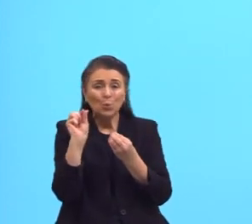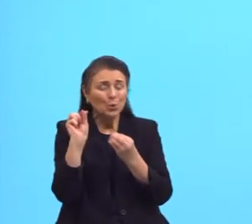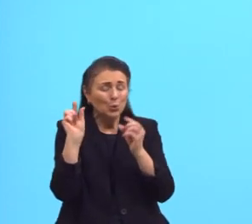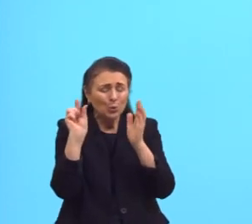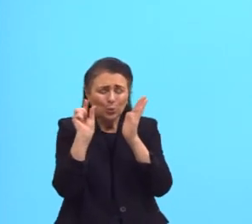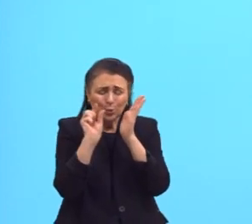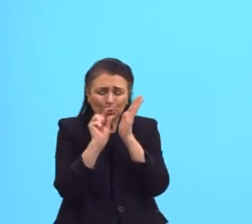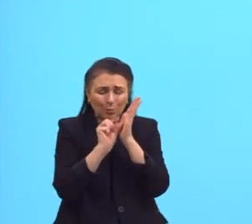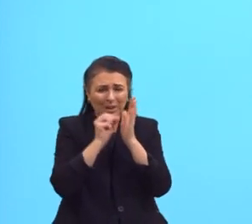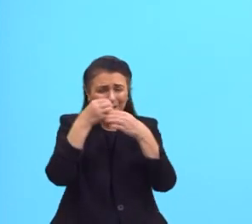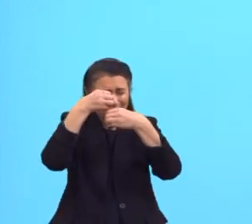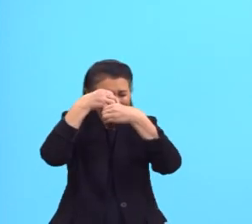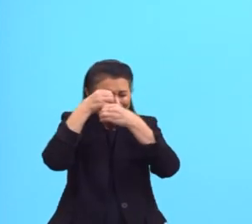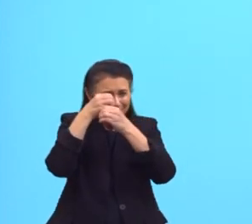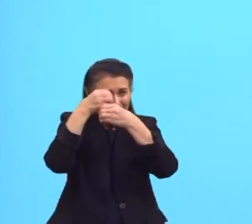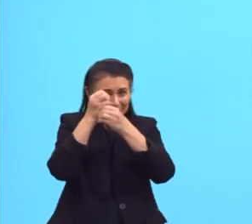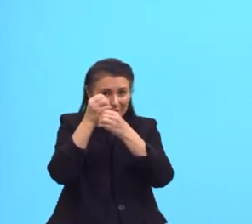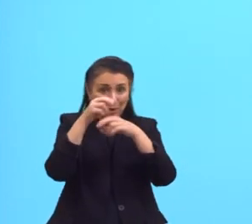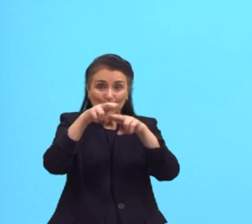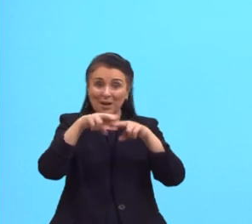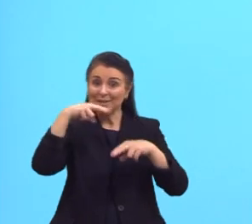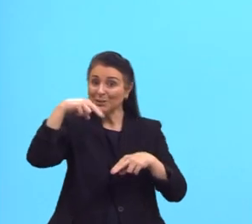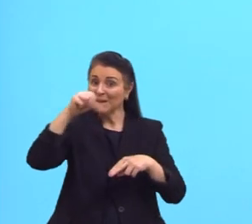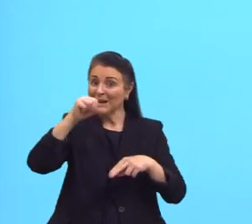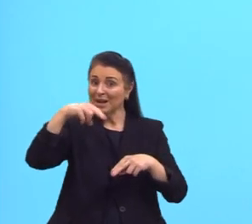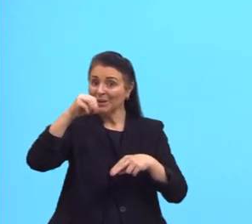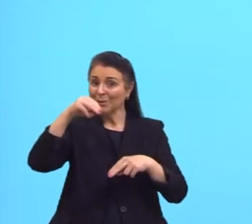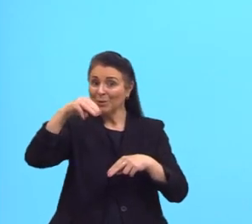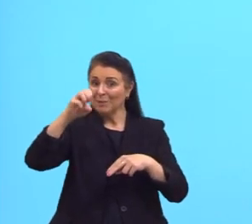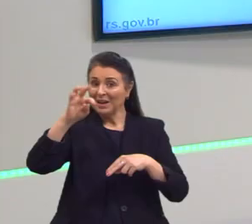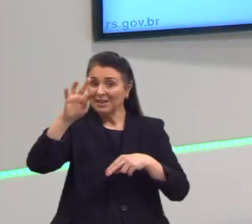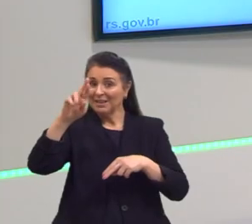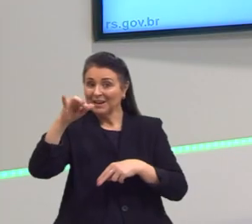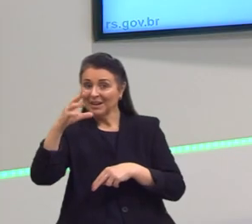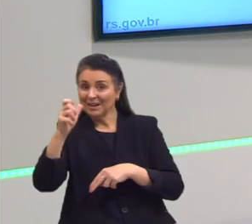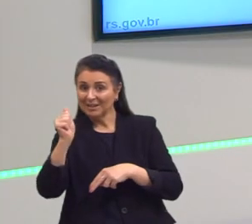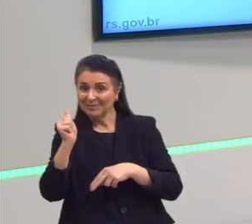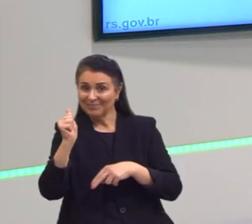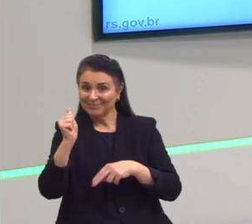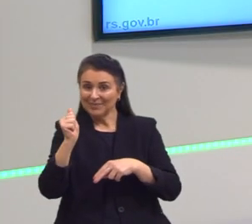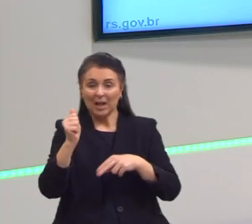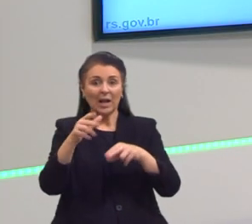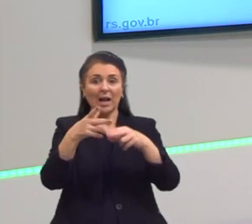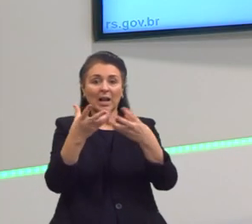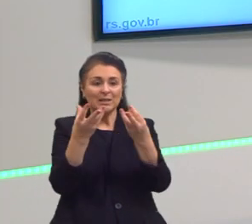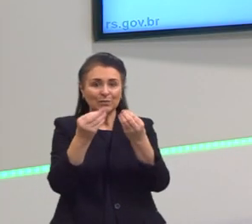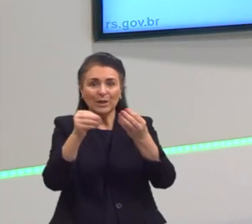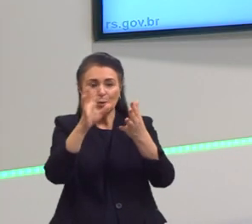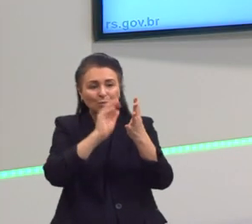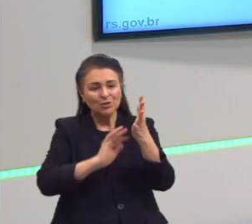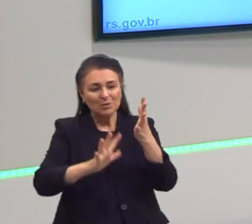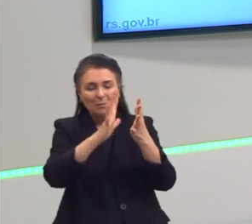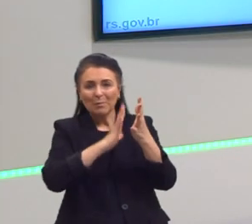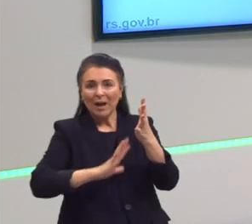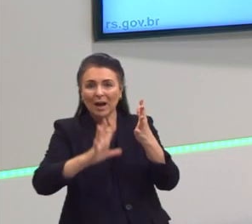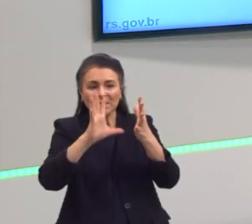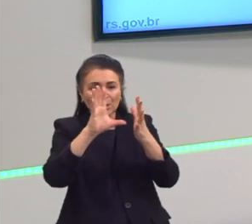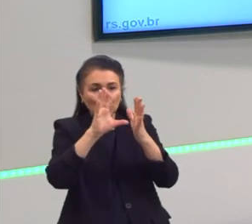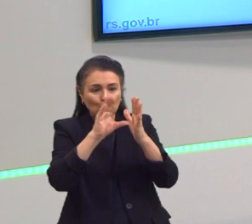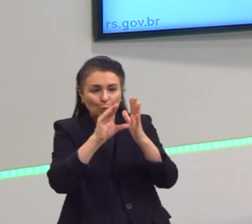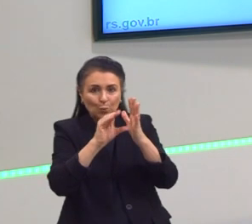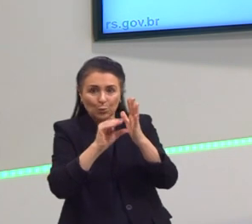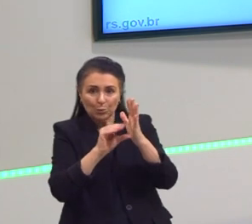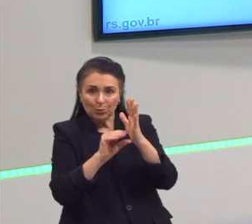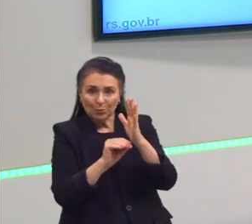Elas são nanométricas. Elas não têm tamanho suficiente para sedimentar. Peso suficiente para sedimentar. E para que elas